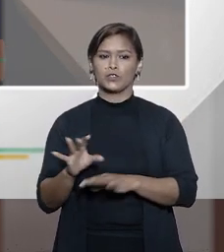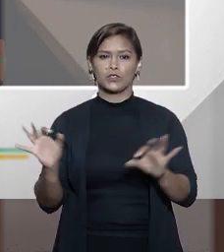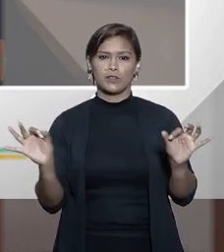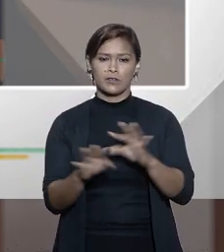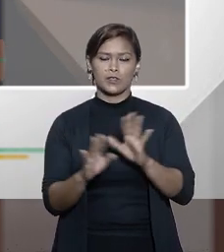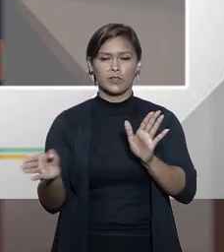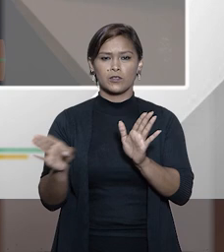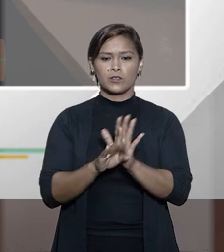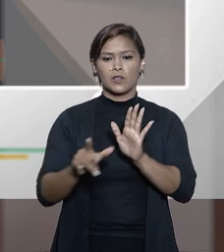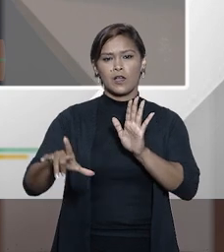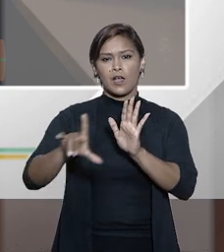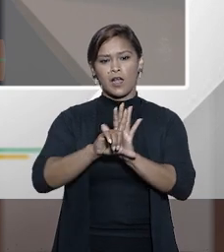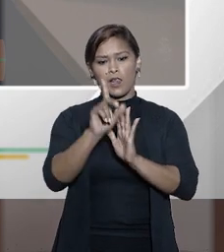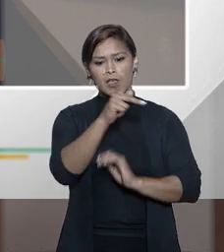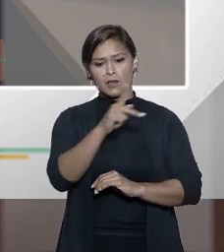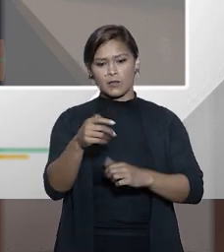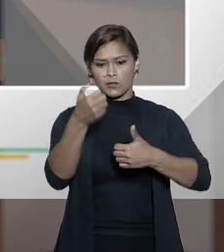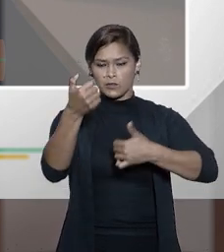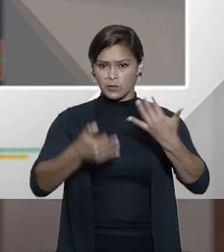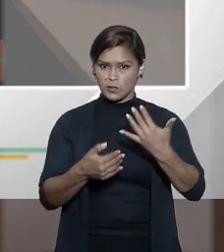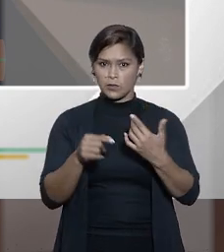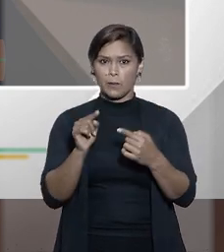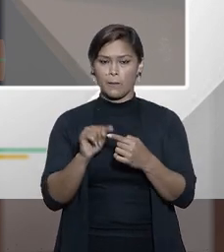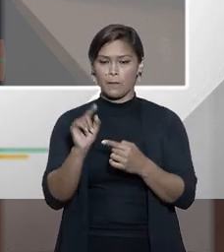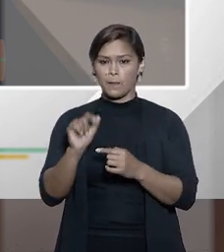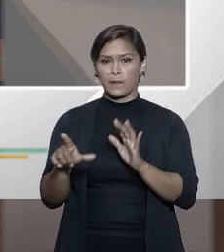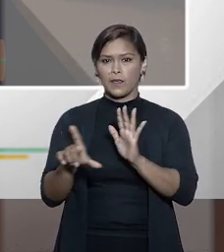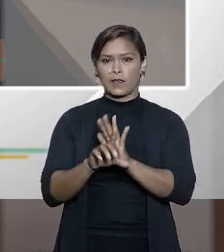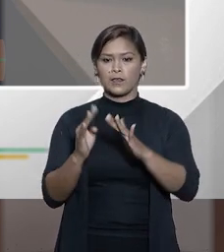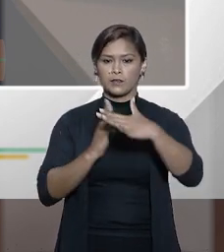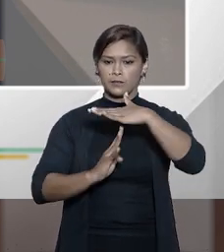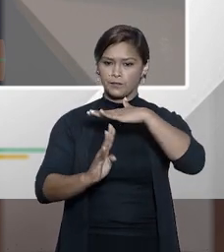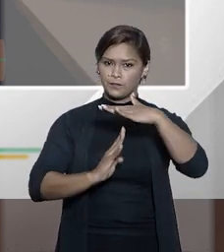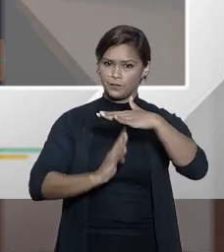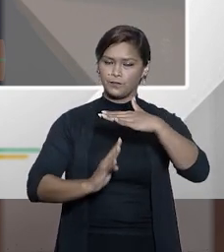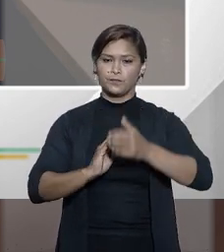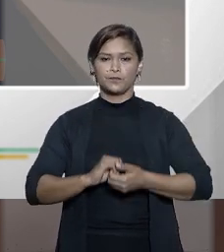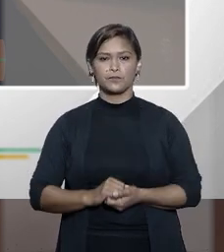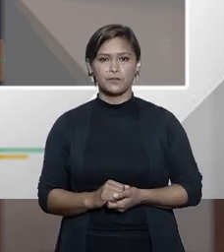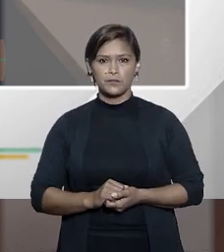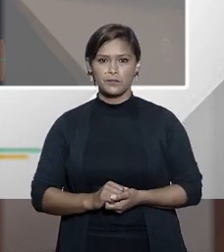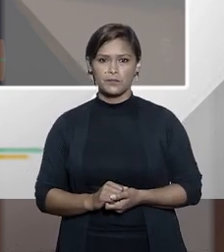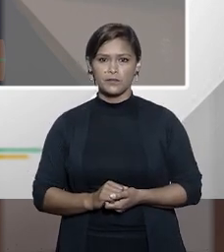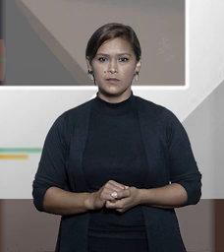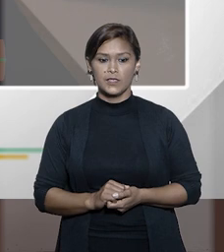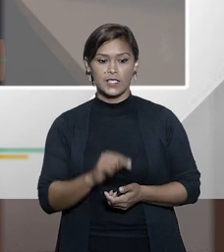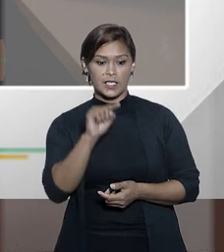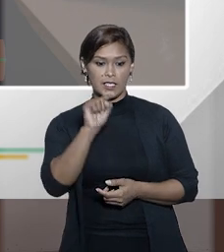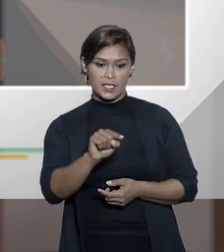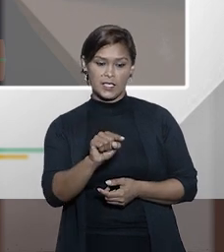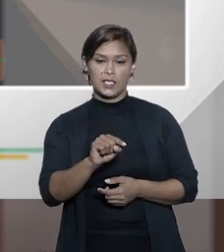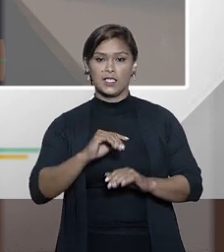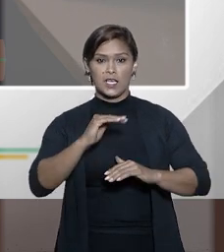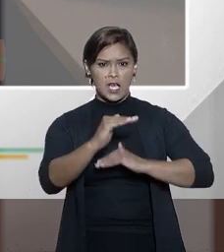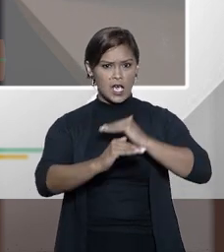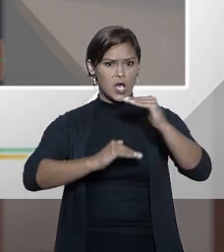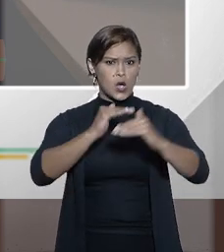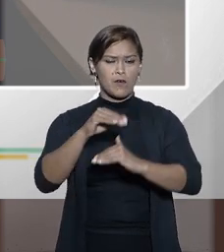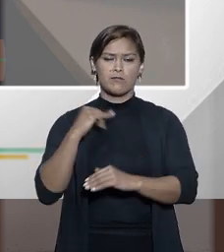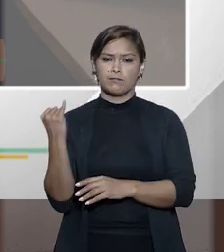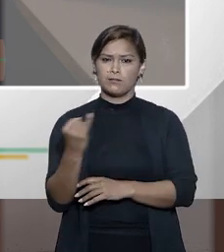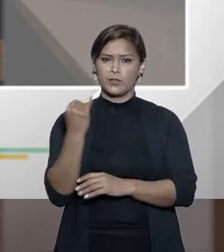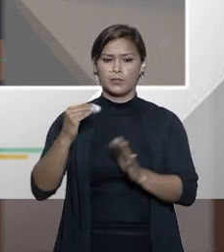quando veio essa lei que a professora já mencionou que é a lei de migração e esse é um avanço